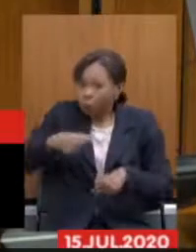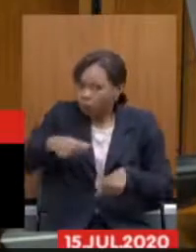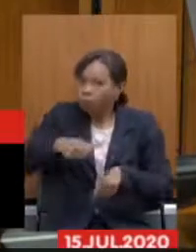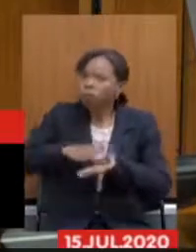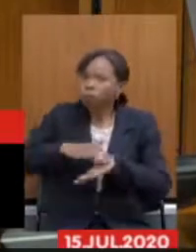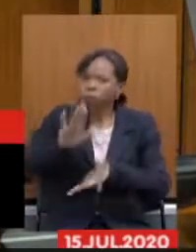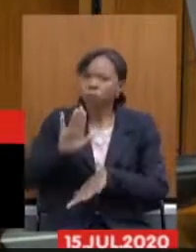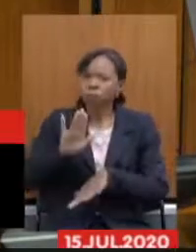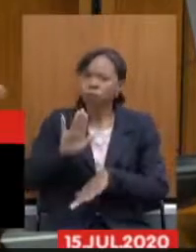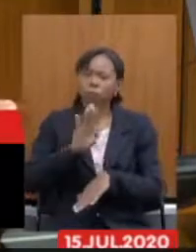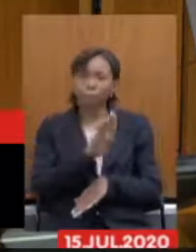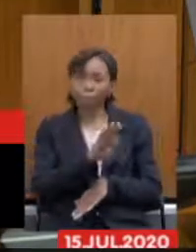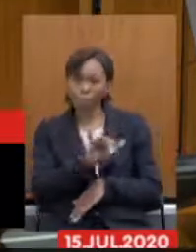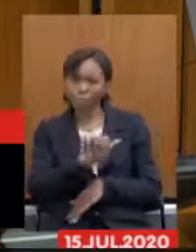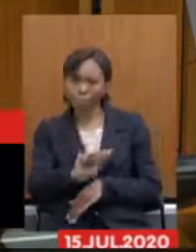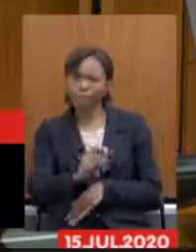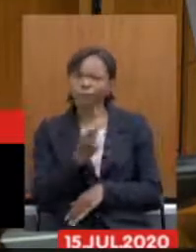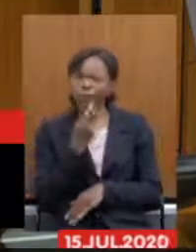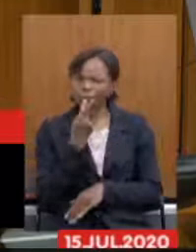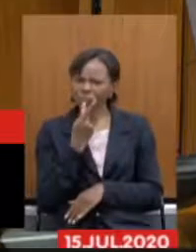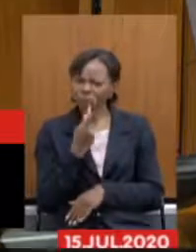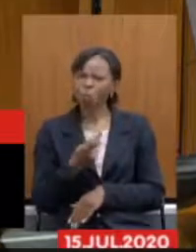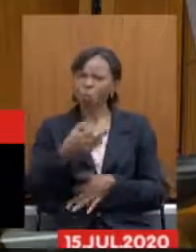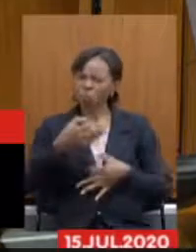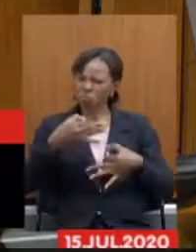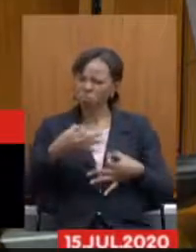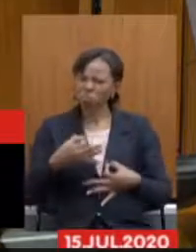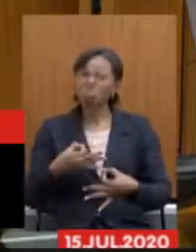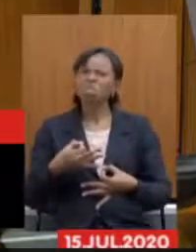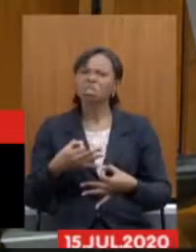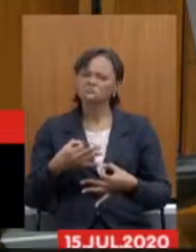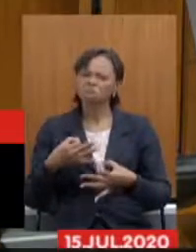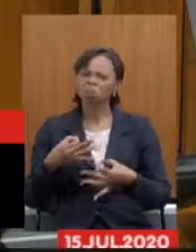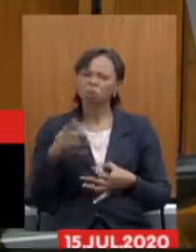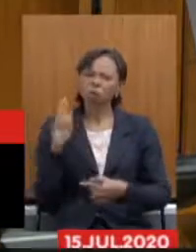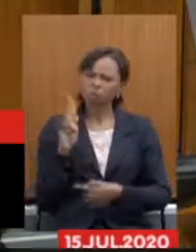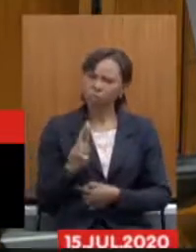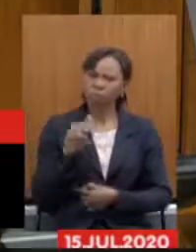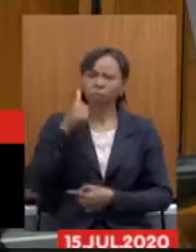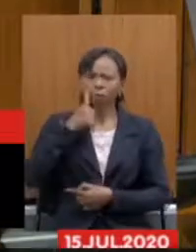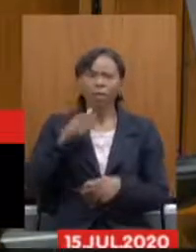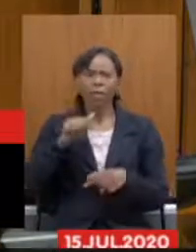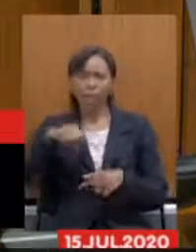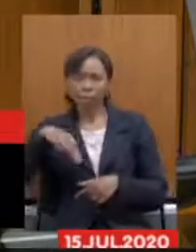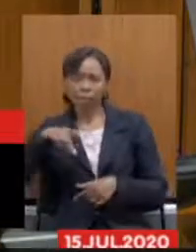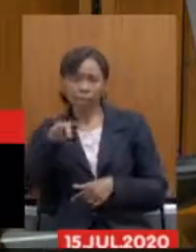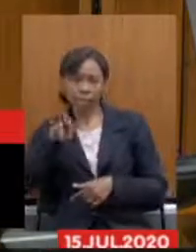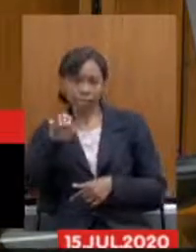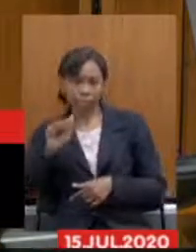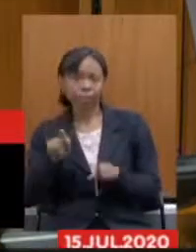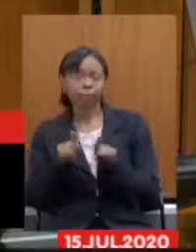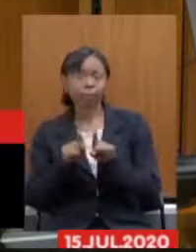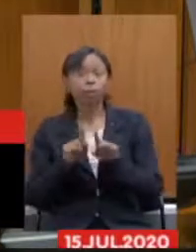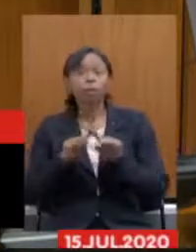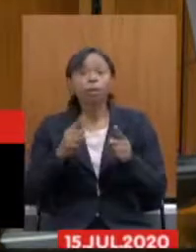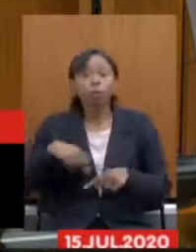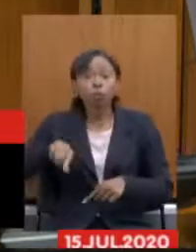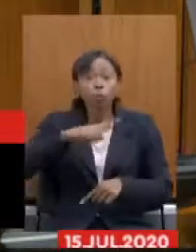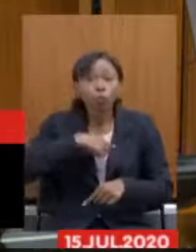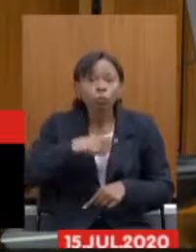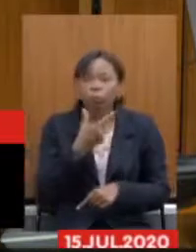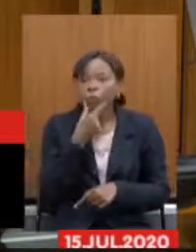Bia que fala muito bem pelas mulheres temos deputadas hoje a Andréia mas nós homens precisamos reconhecer